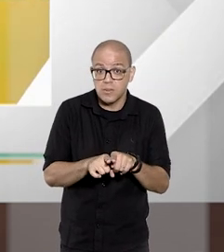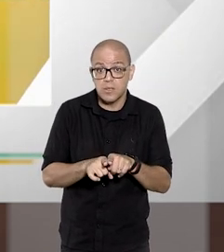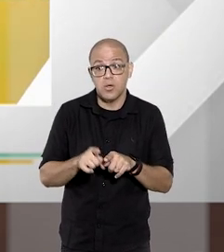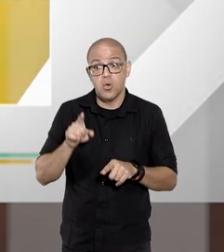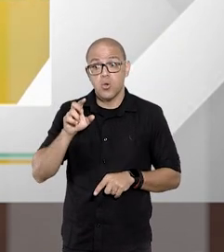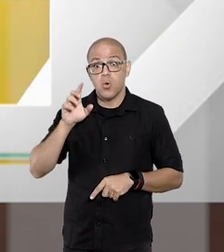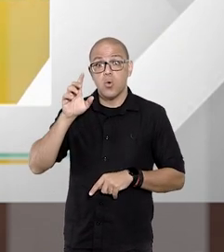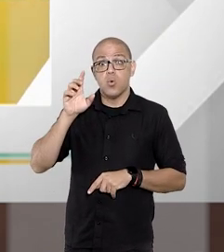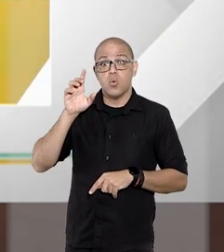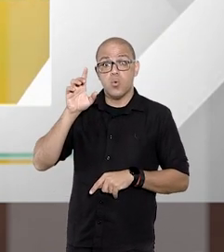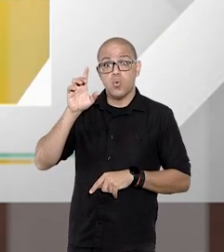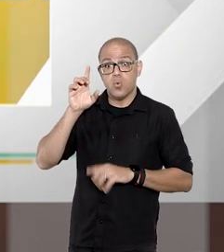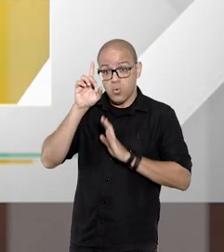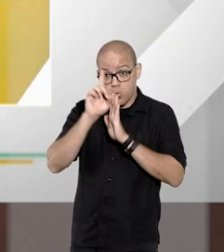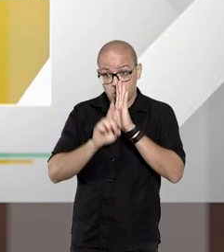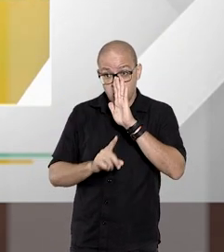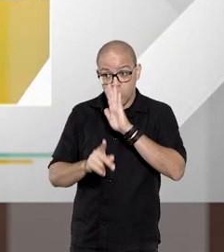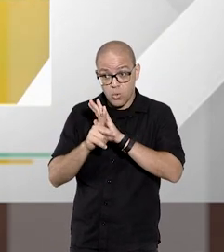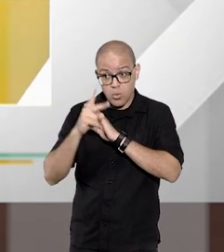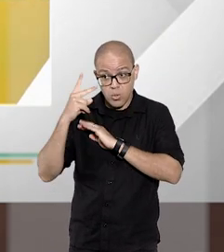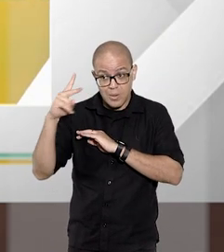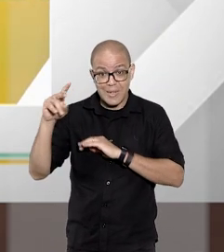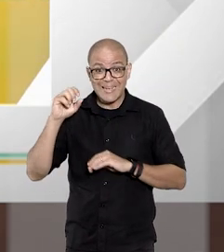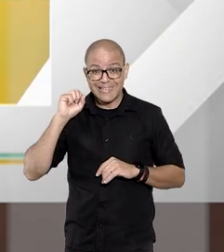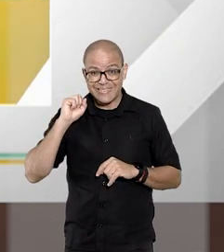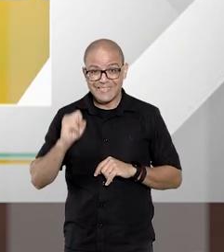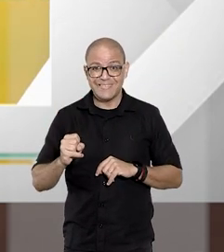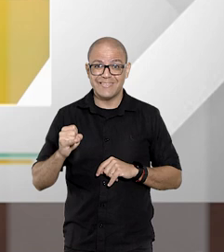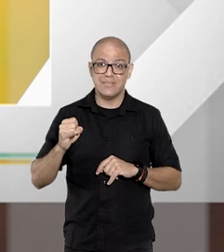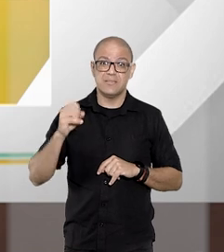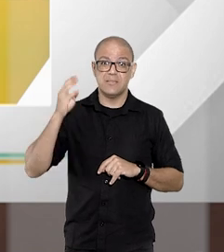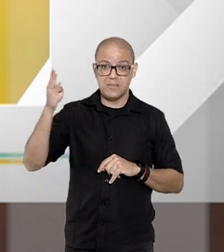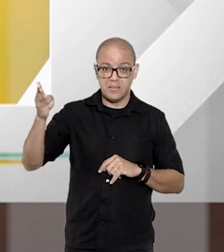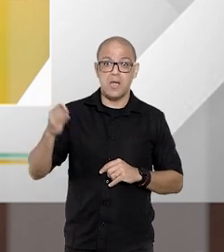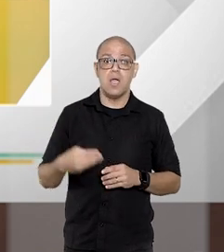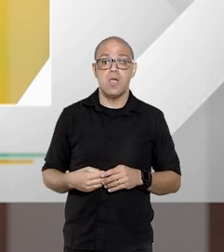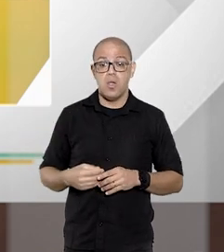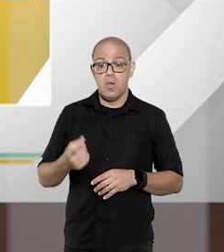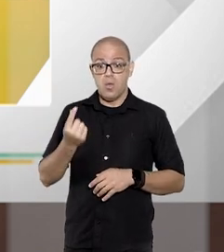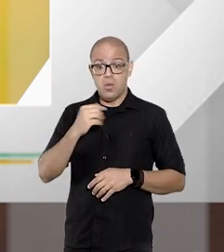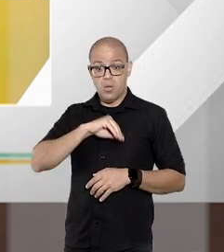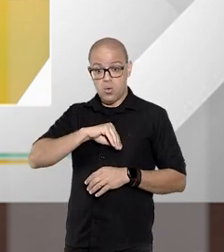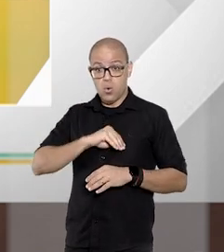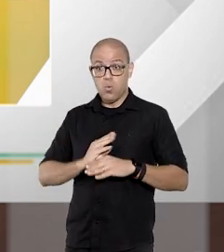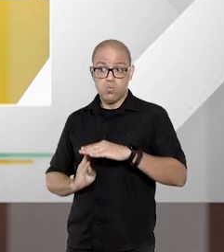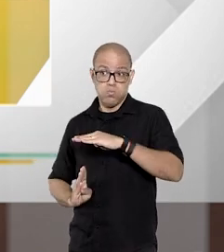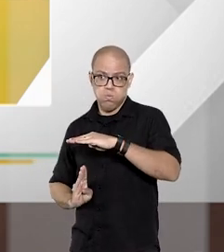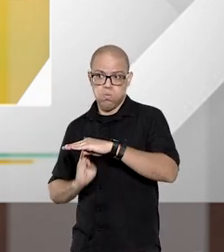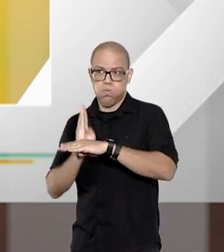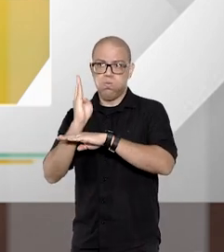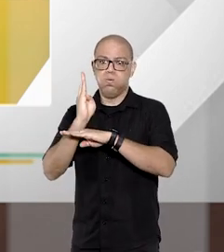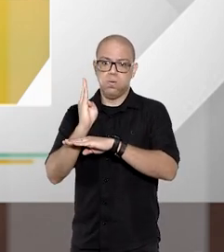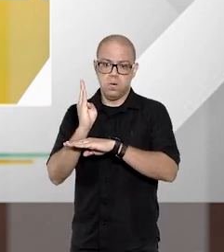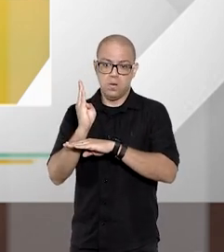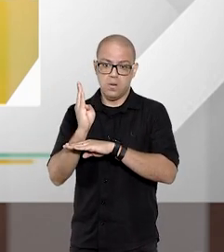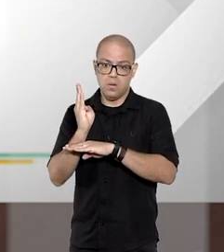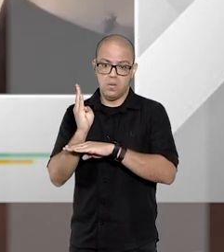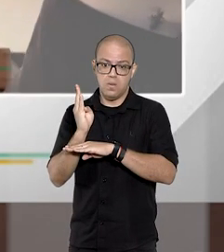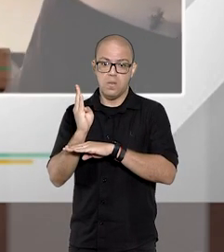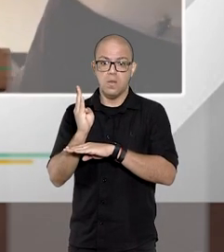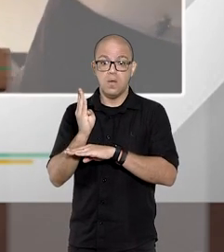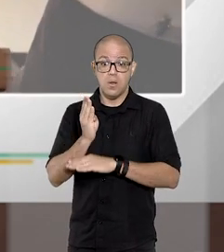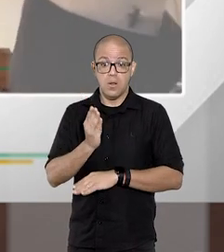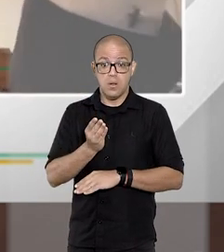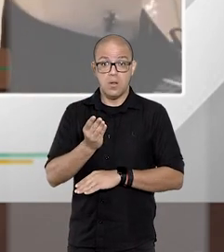suprimir o direito da parte quer dizer se no curso da demanda já cresceu valores e superou a